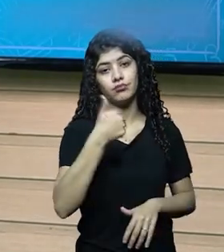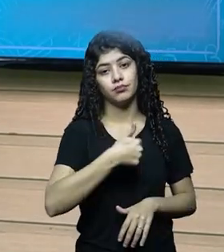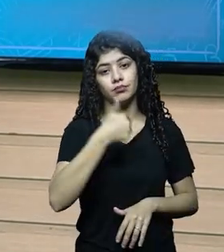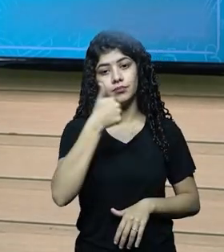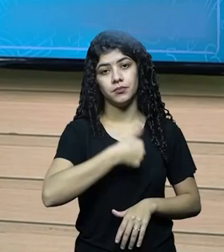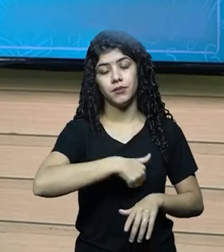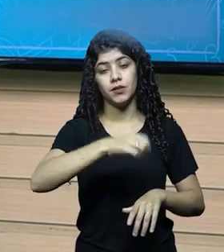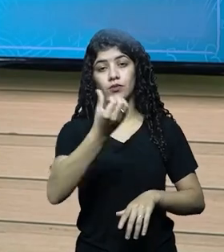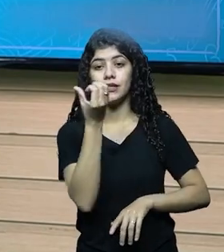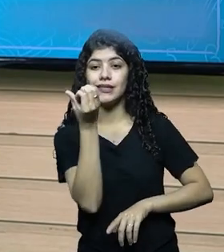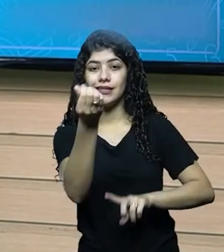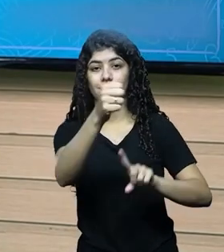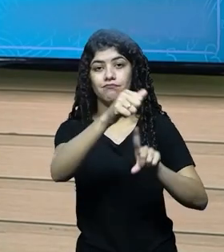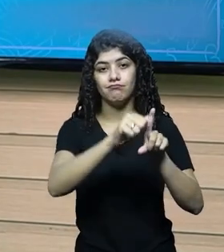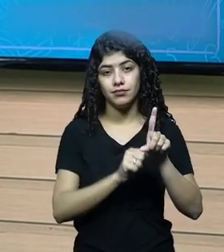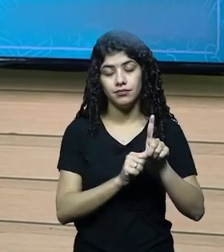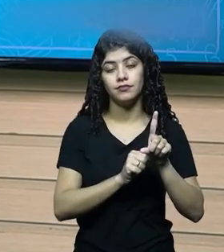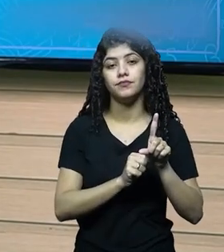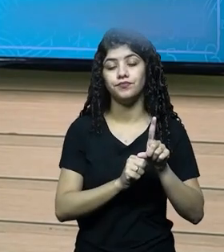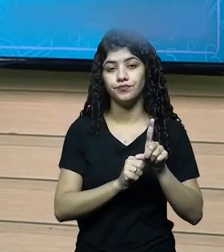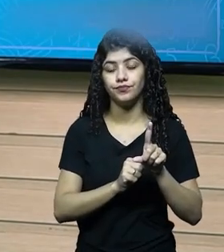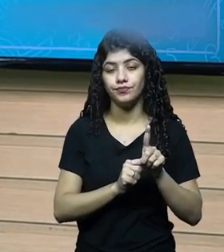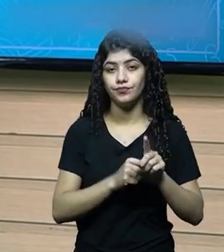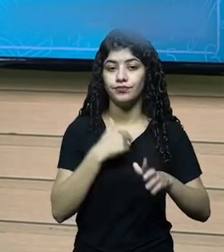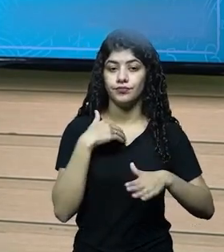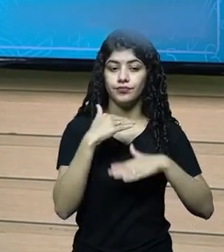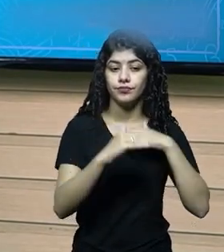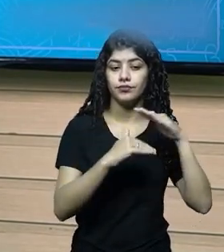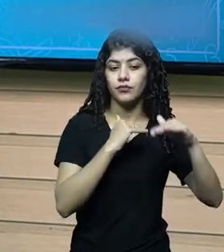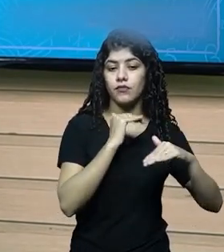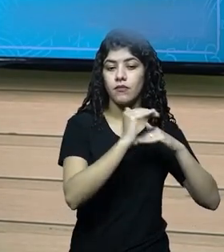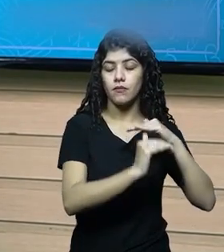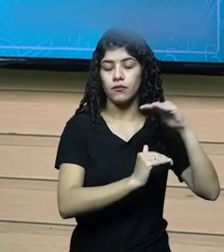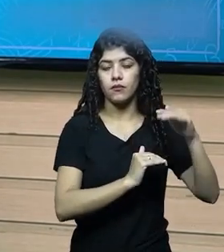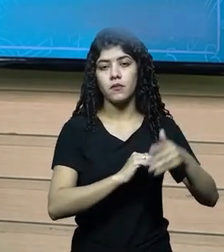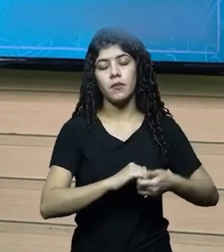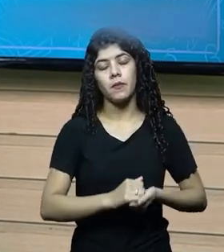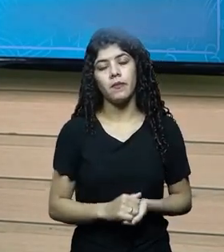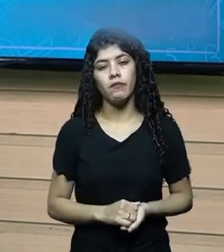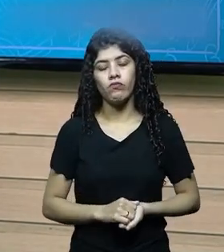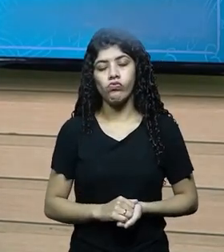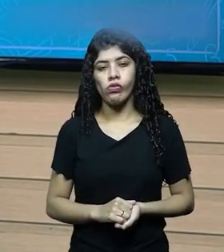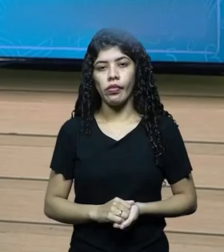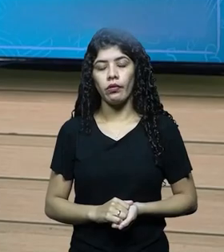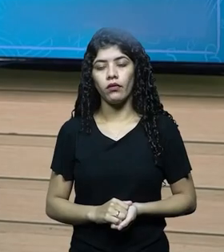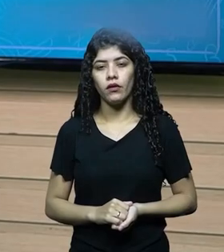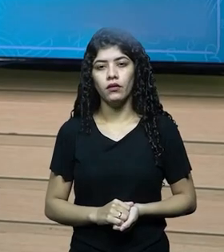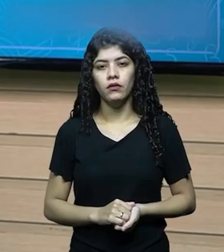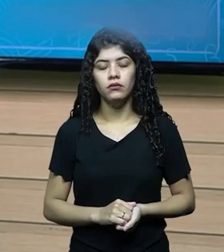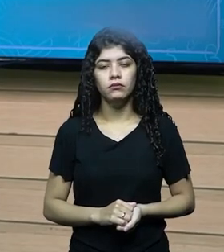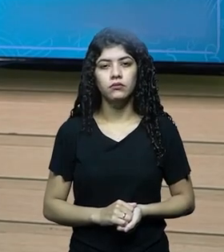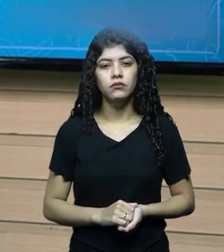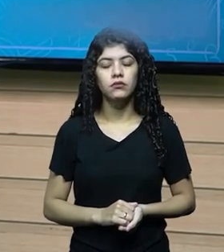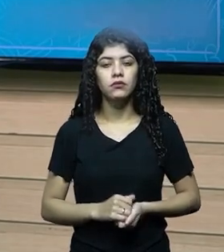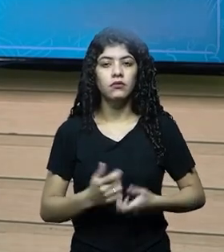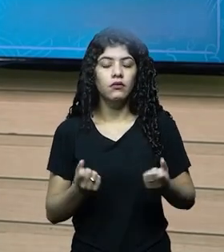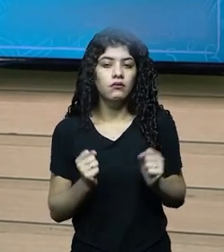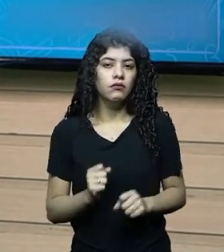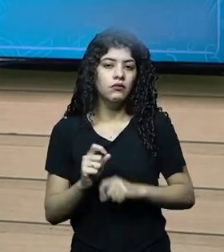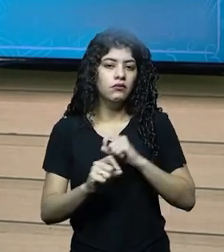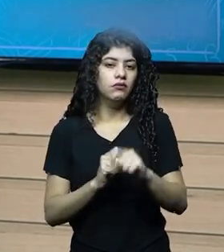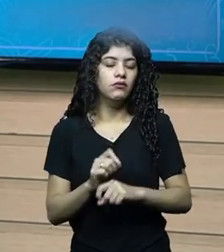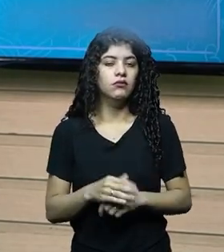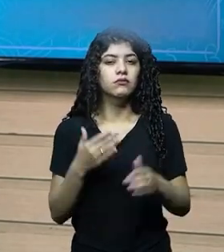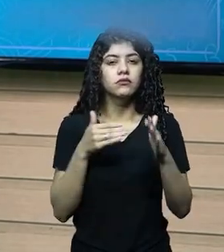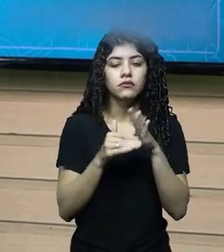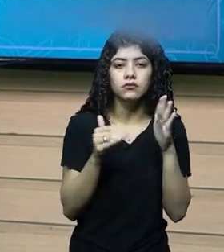semestre desse processo de plantio, crescimento e colheita. Então, isso aí já pode